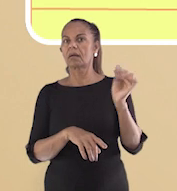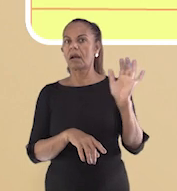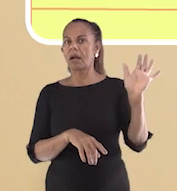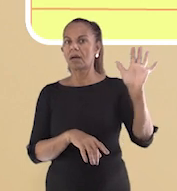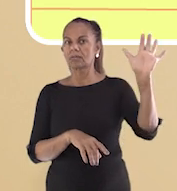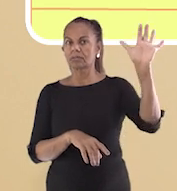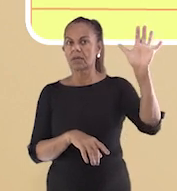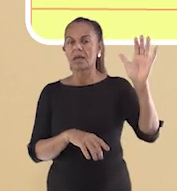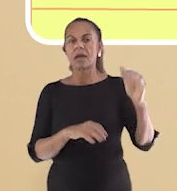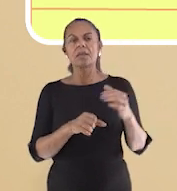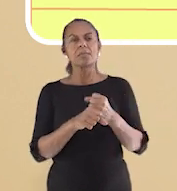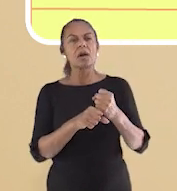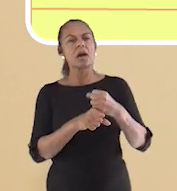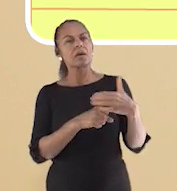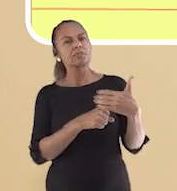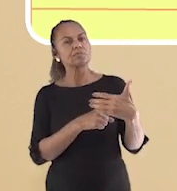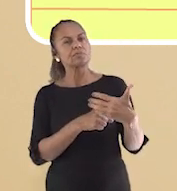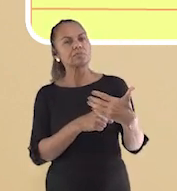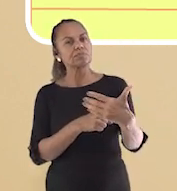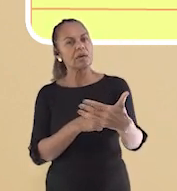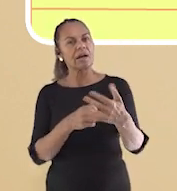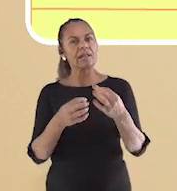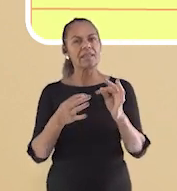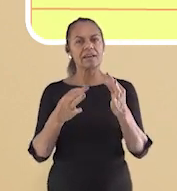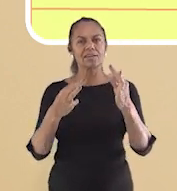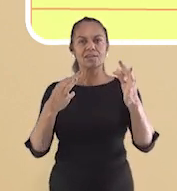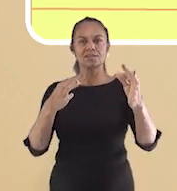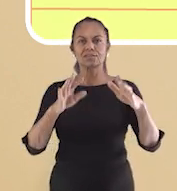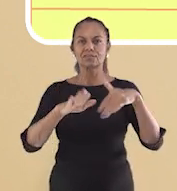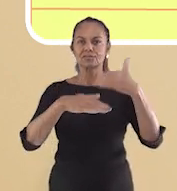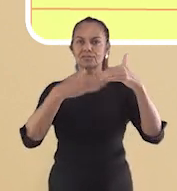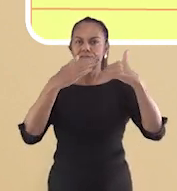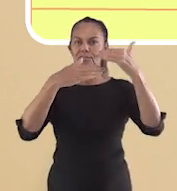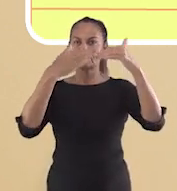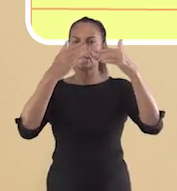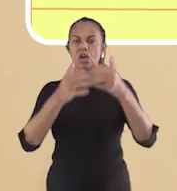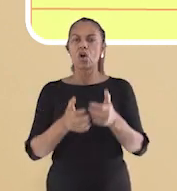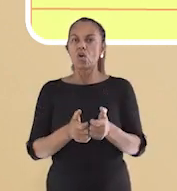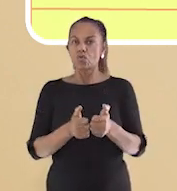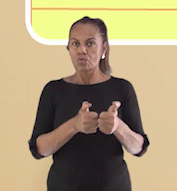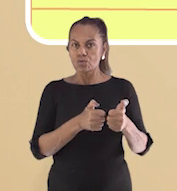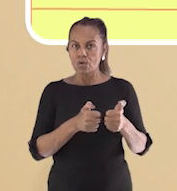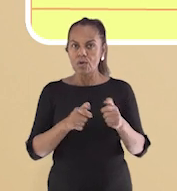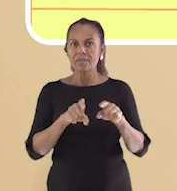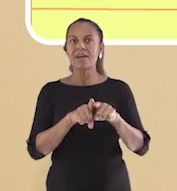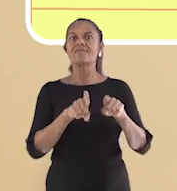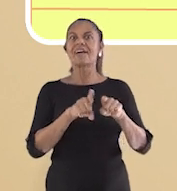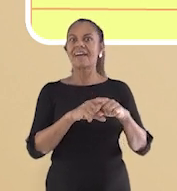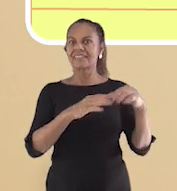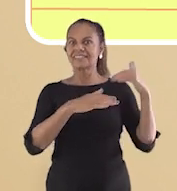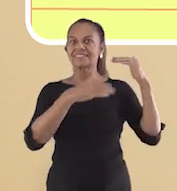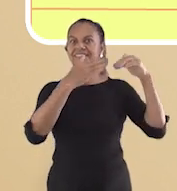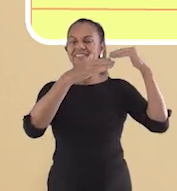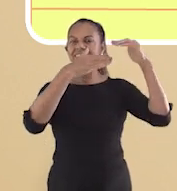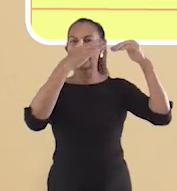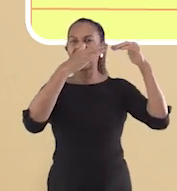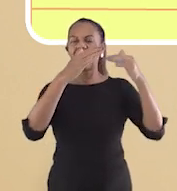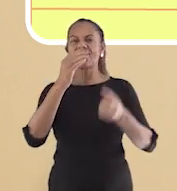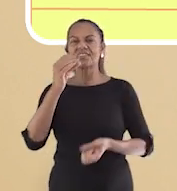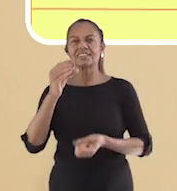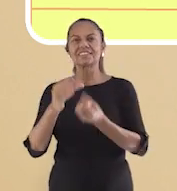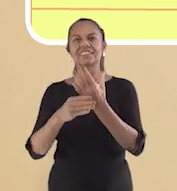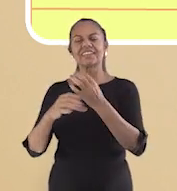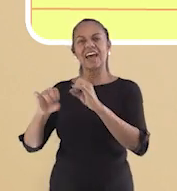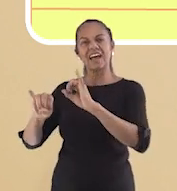desenvolvendo e os jogos foram evoluindo. Principalmente com o surgimento da banda larga, o internet melhor e de alta